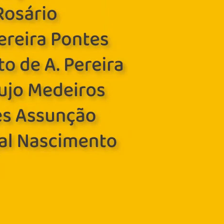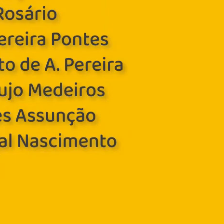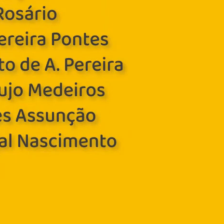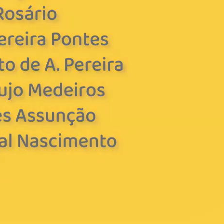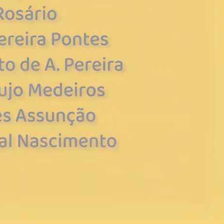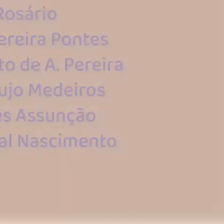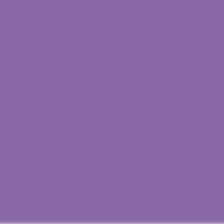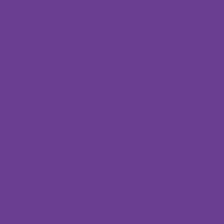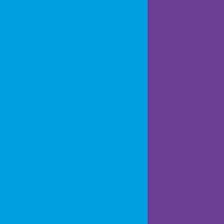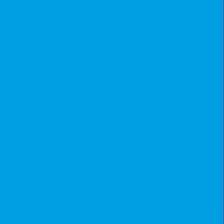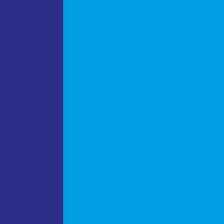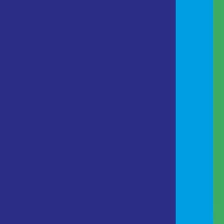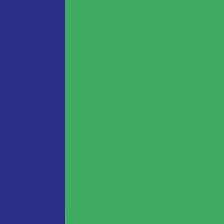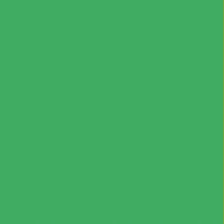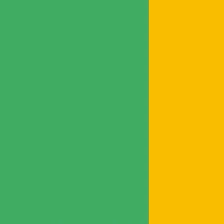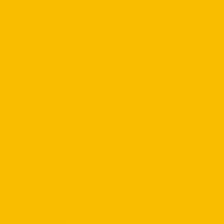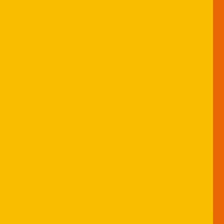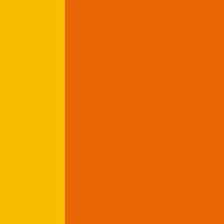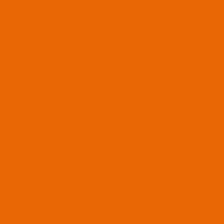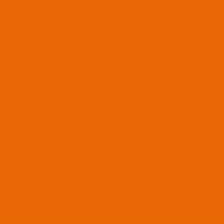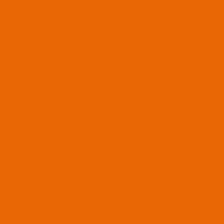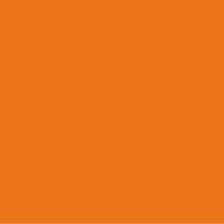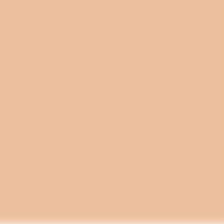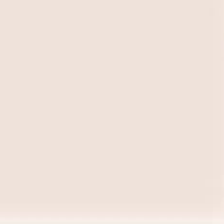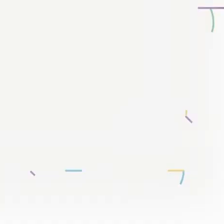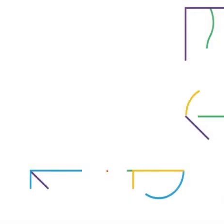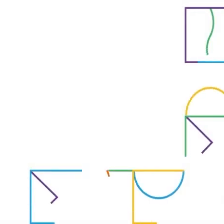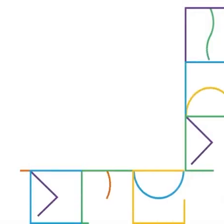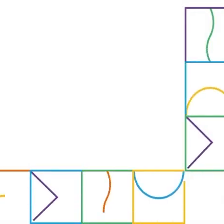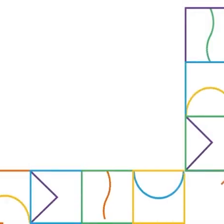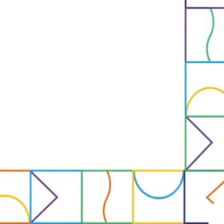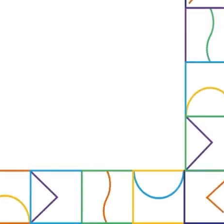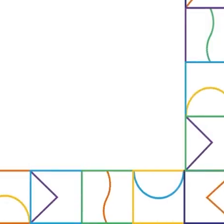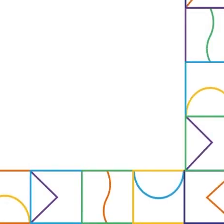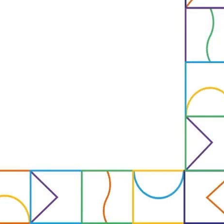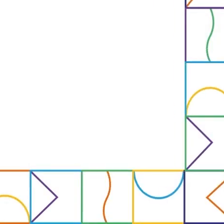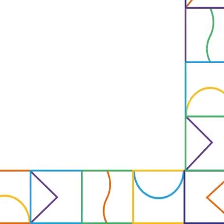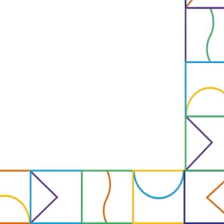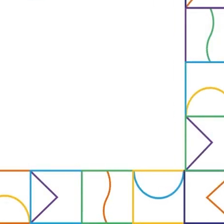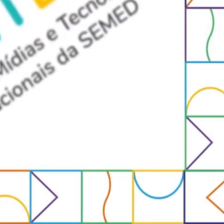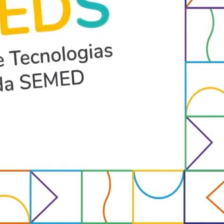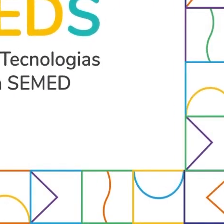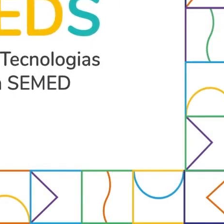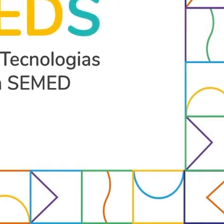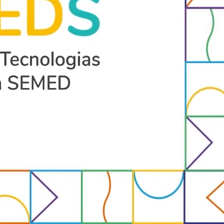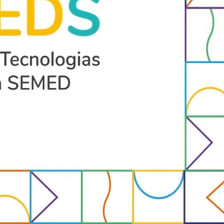Tchau! Tchau! Tchau! Tchau! Tchau! Tchau!